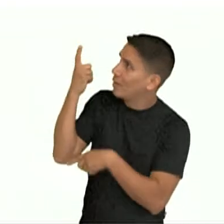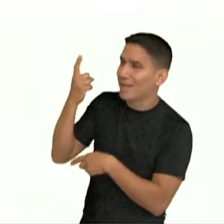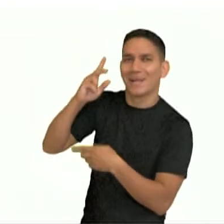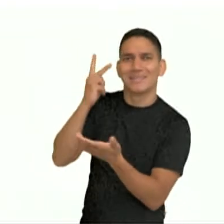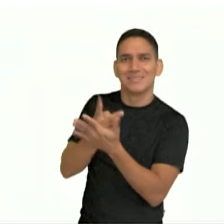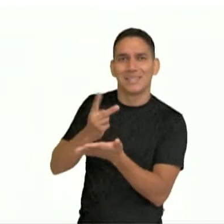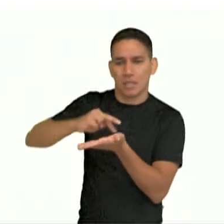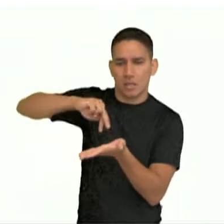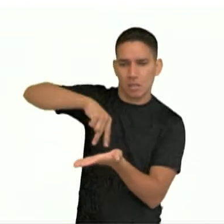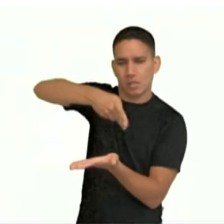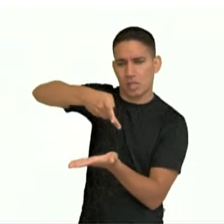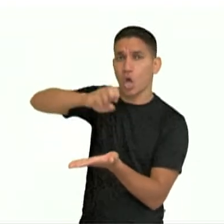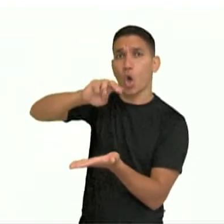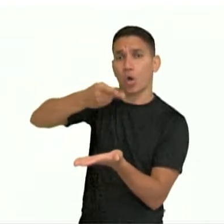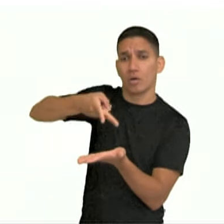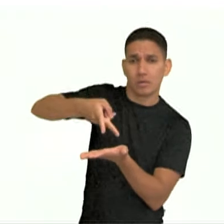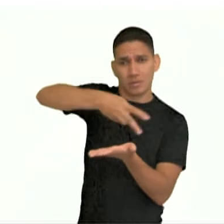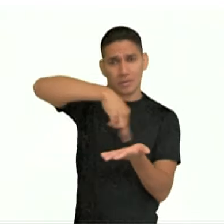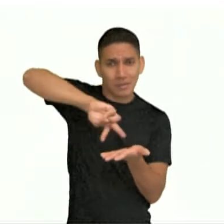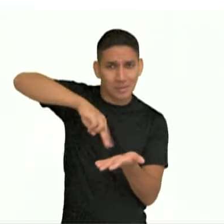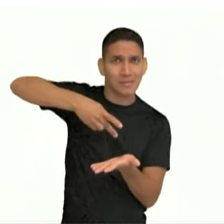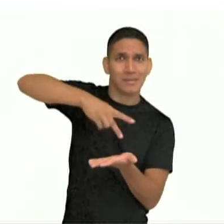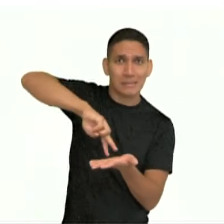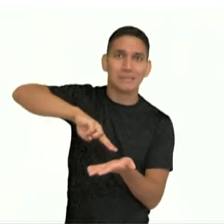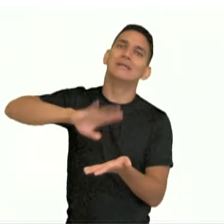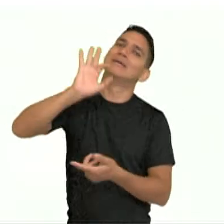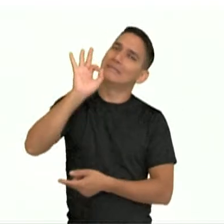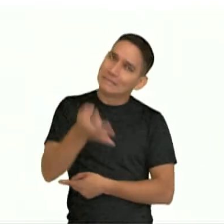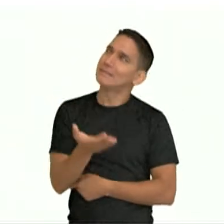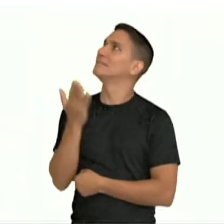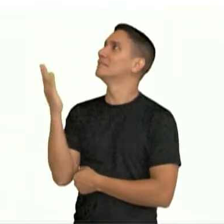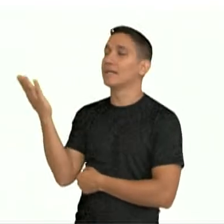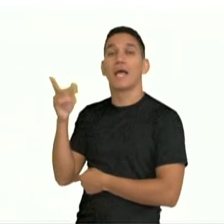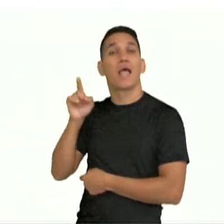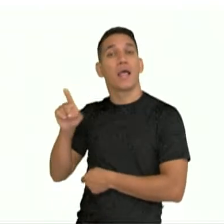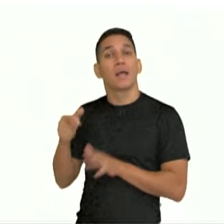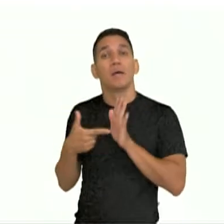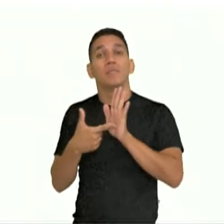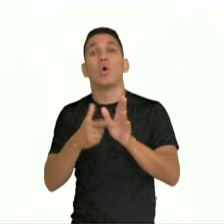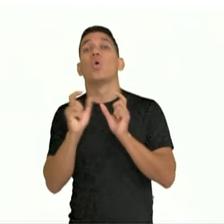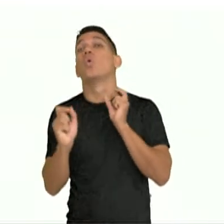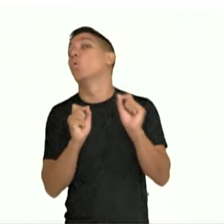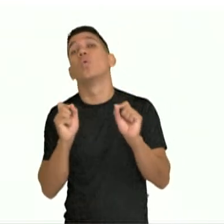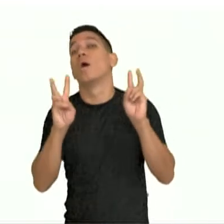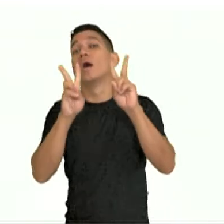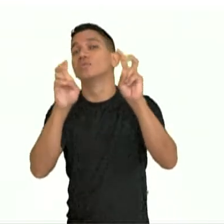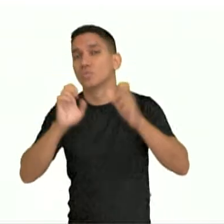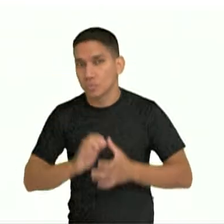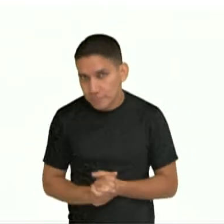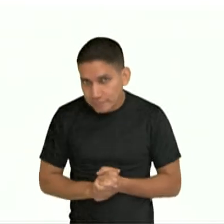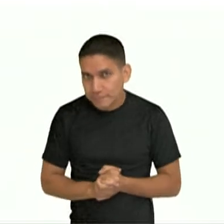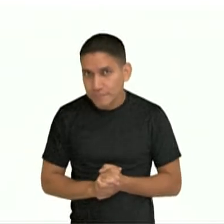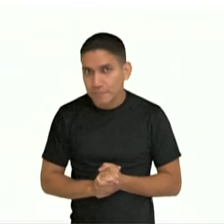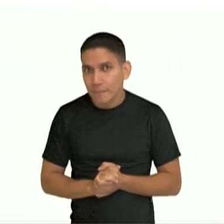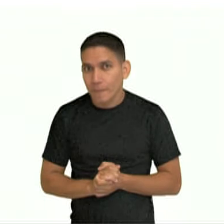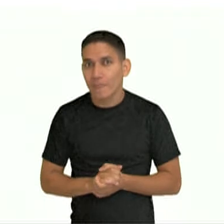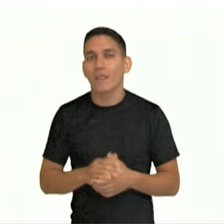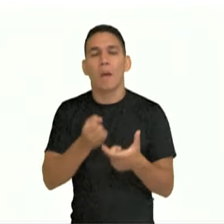gira em outro sentido? Exato! E esse é para falar sobre o quê? Sobre o quê? Sobre o quê? Sobre